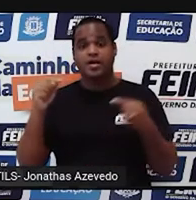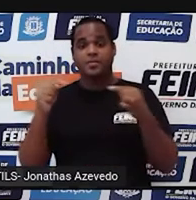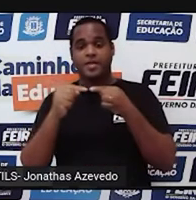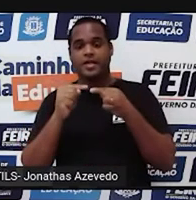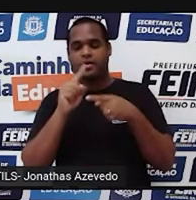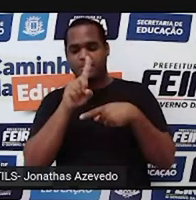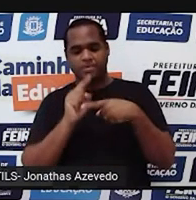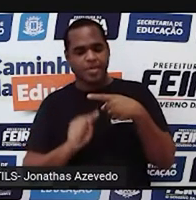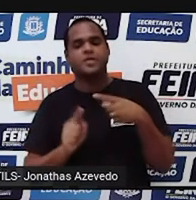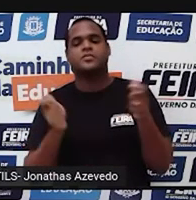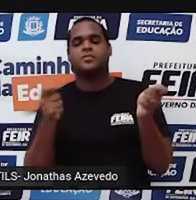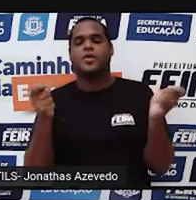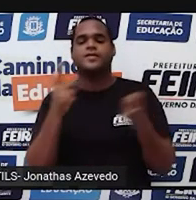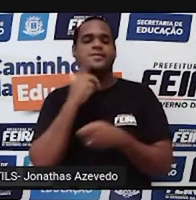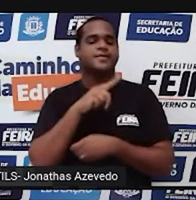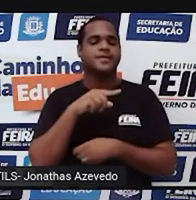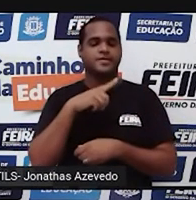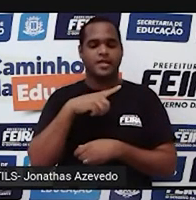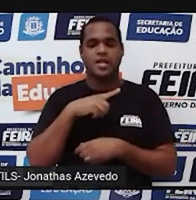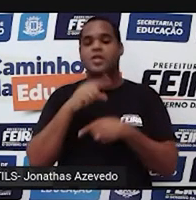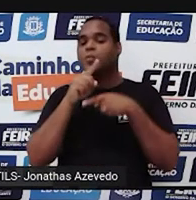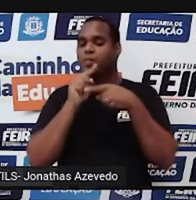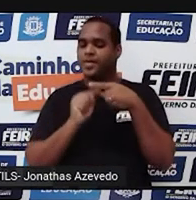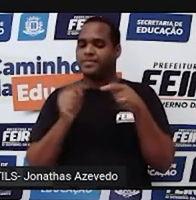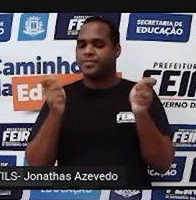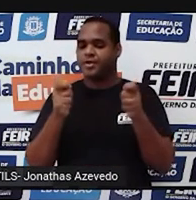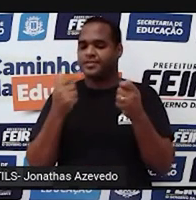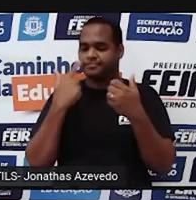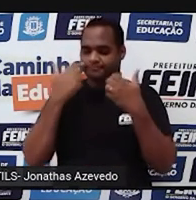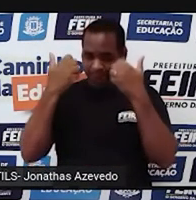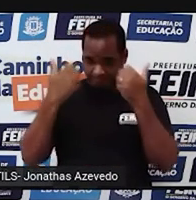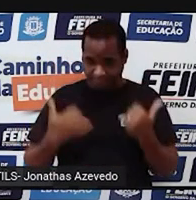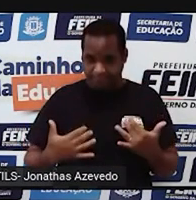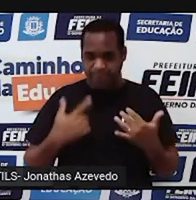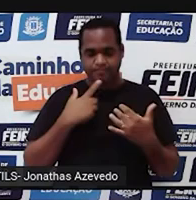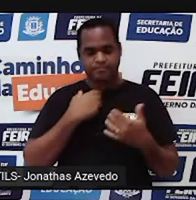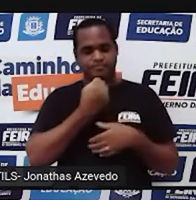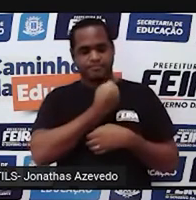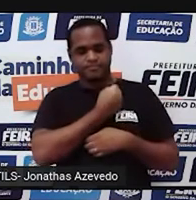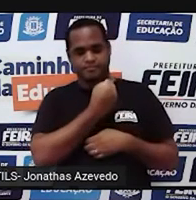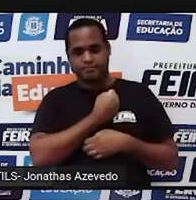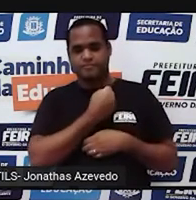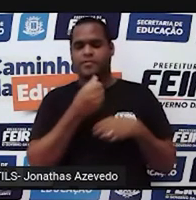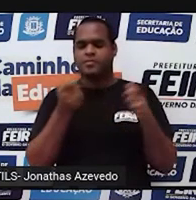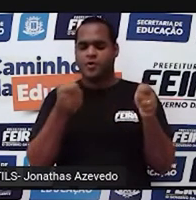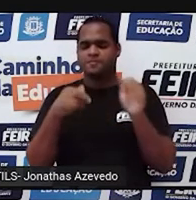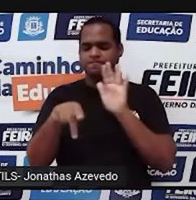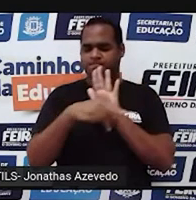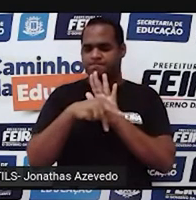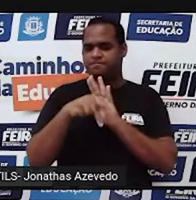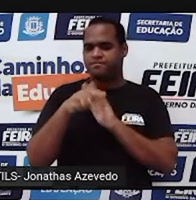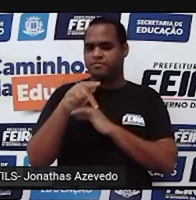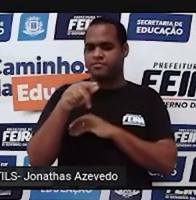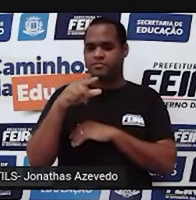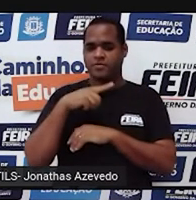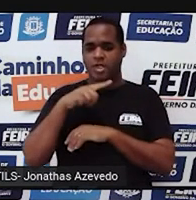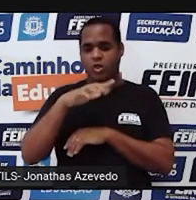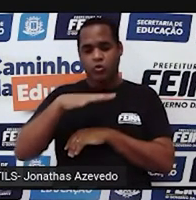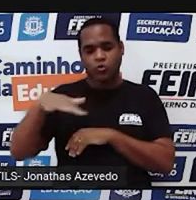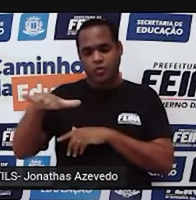né? E essas frações é que vão gerar os números que fazem parte do